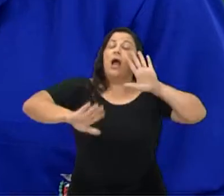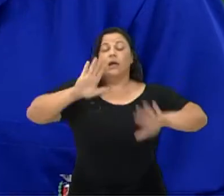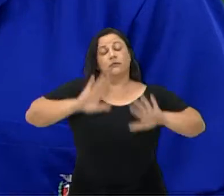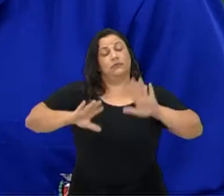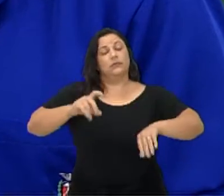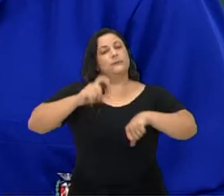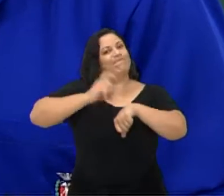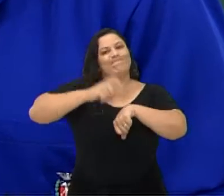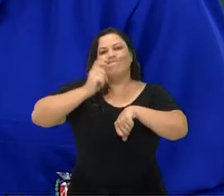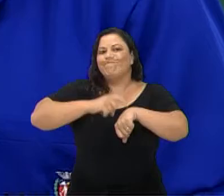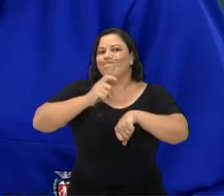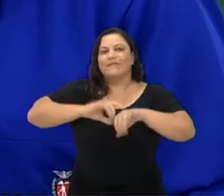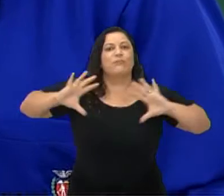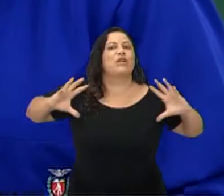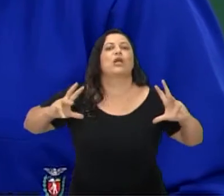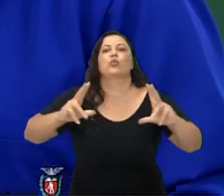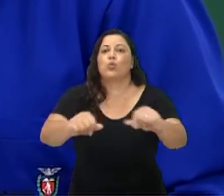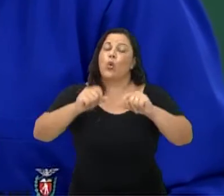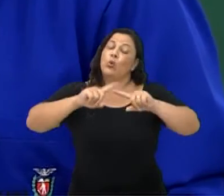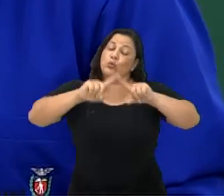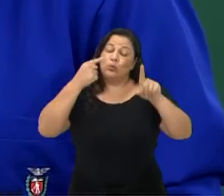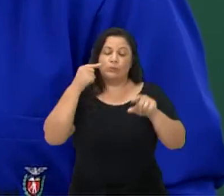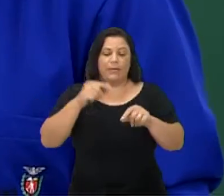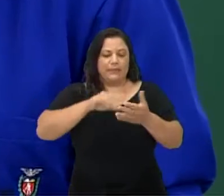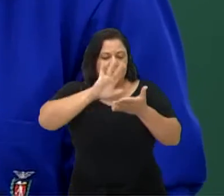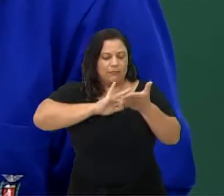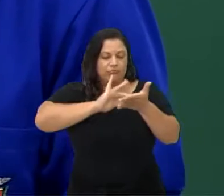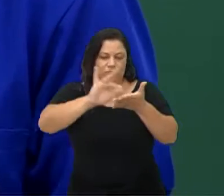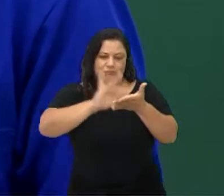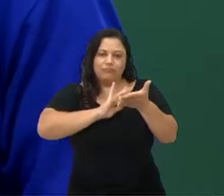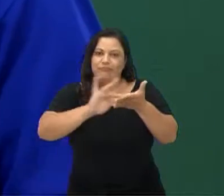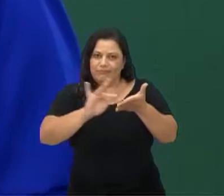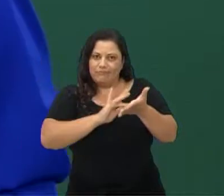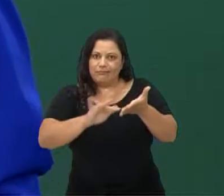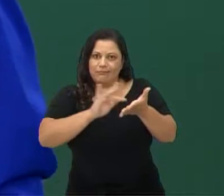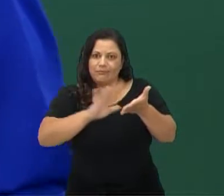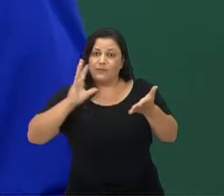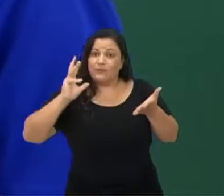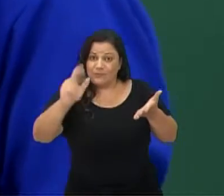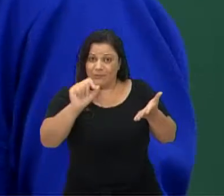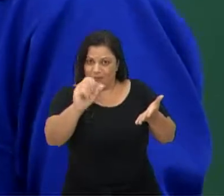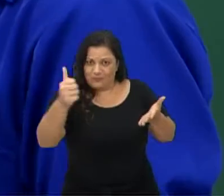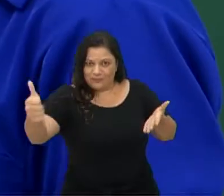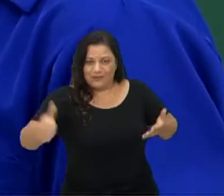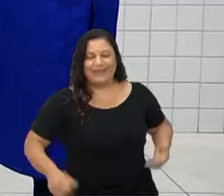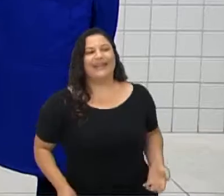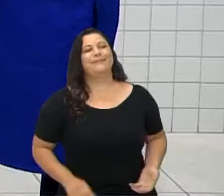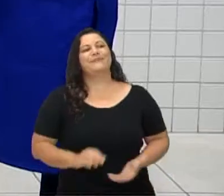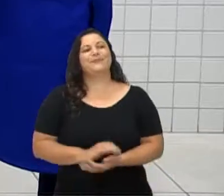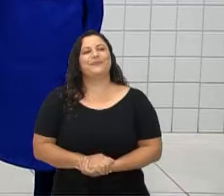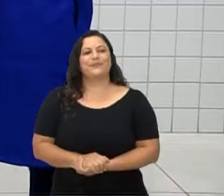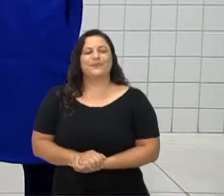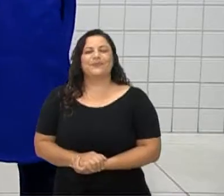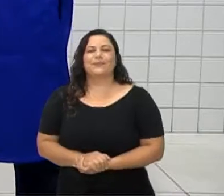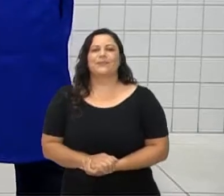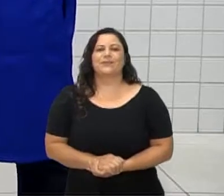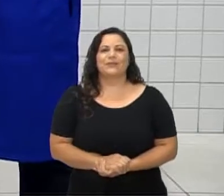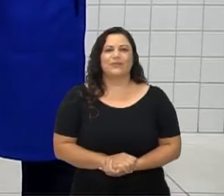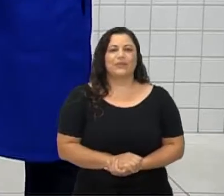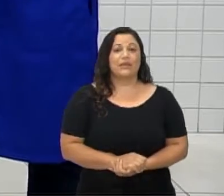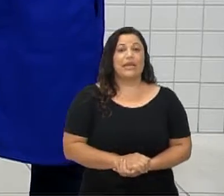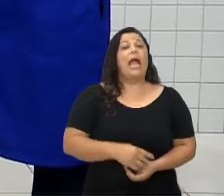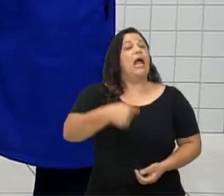Mas, estamos lembrando de todos aqui, estamos vendo todo mundo aqui, ok? Também, eu sou